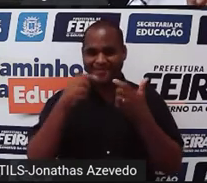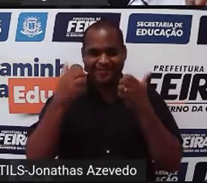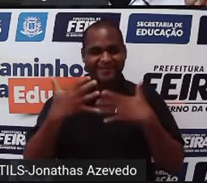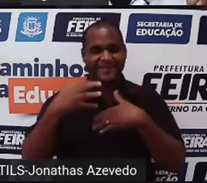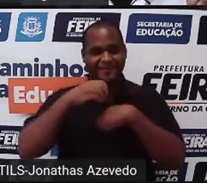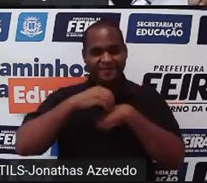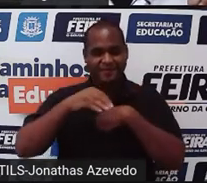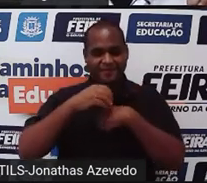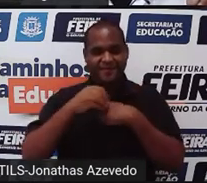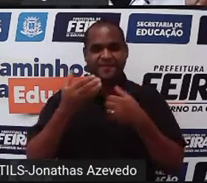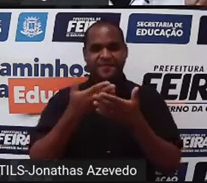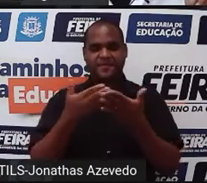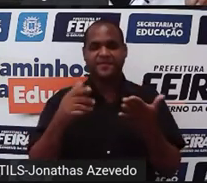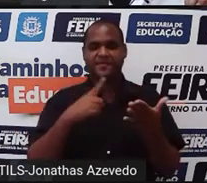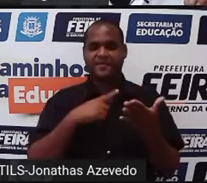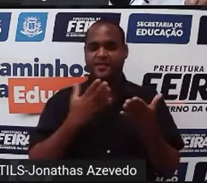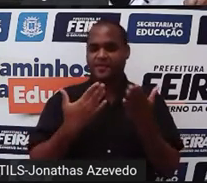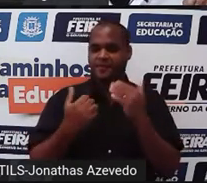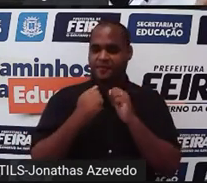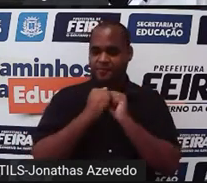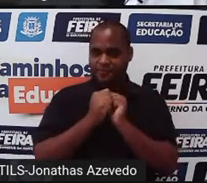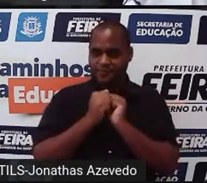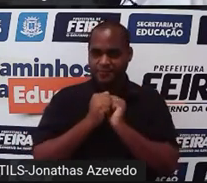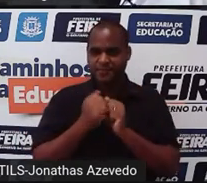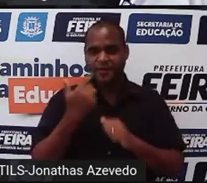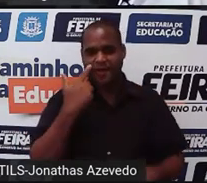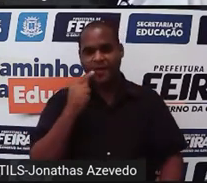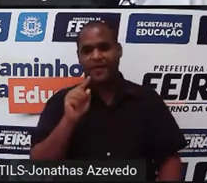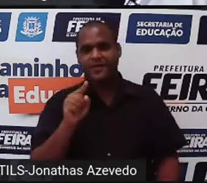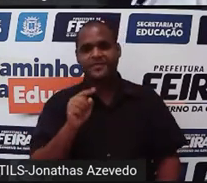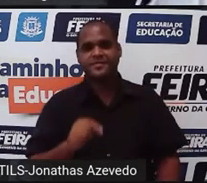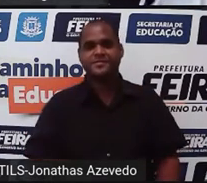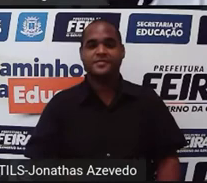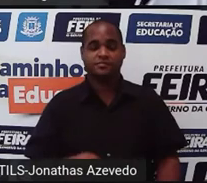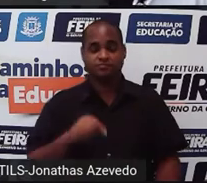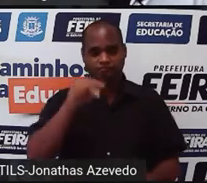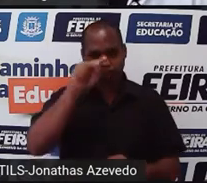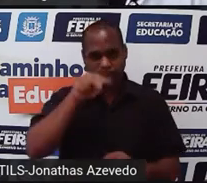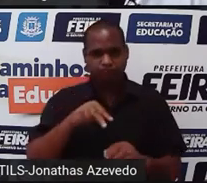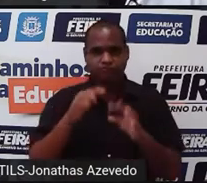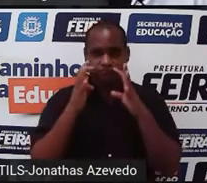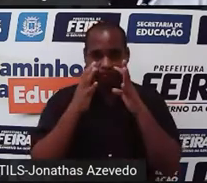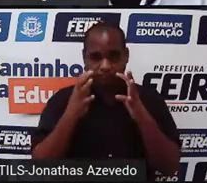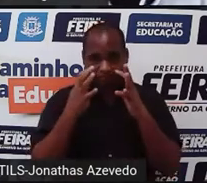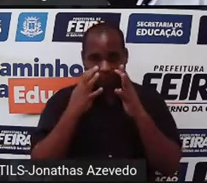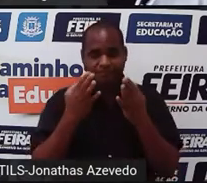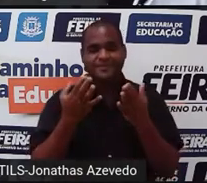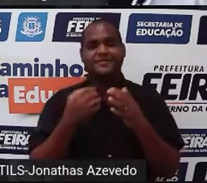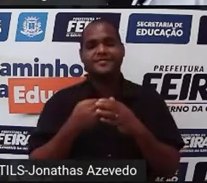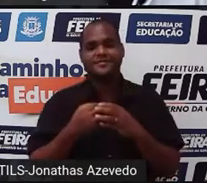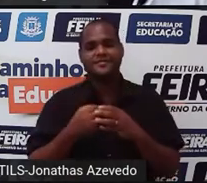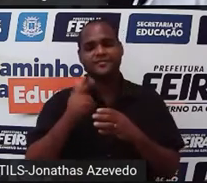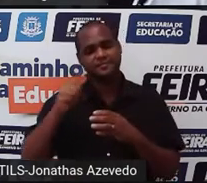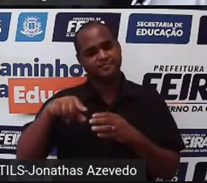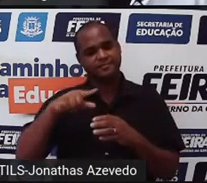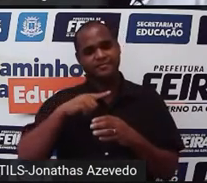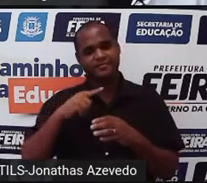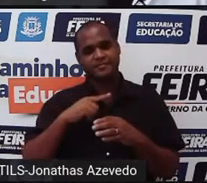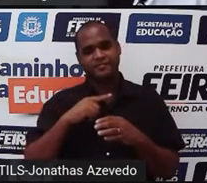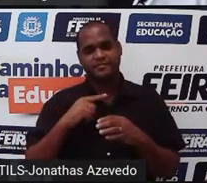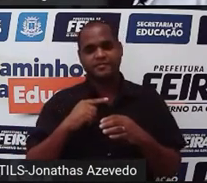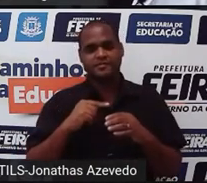aula. Vem aqui comigo, juntos, olha só. Ler com atenção. Então, vamos fazer o seguinte, né?